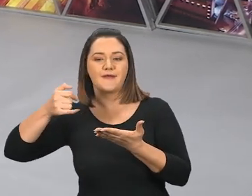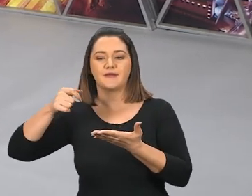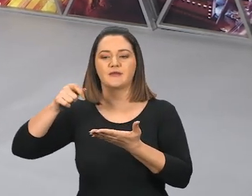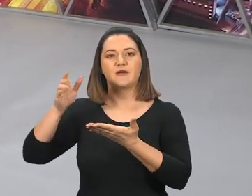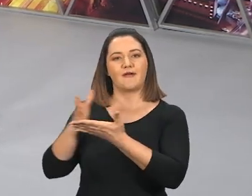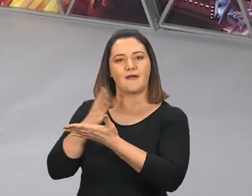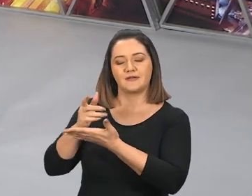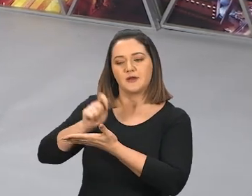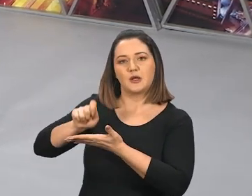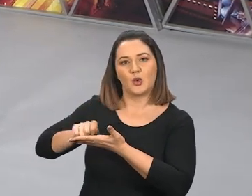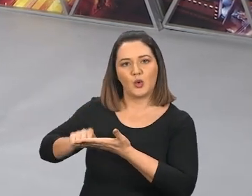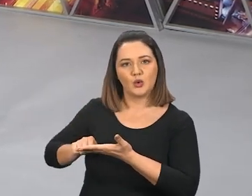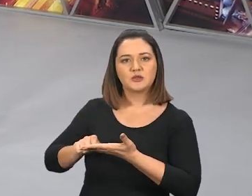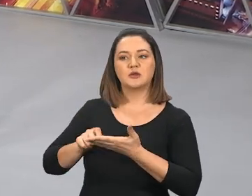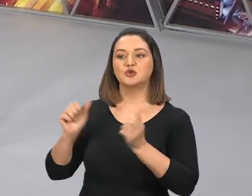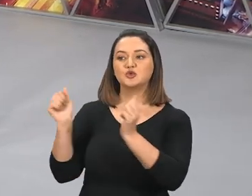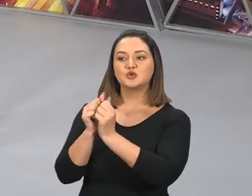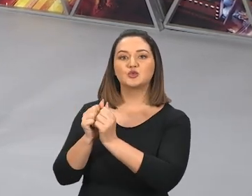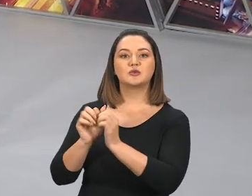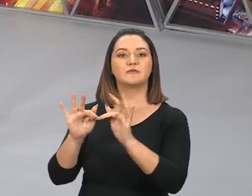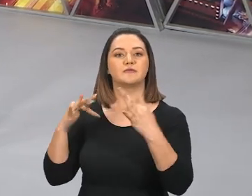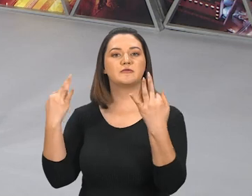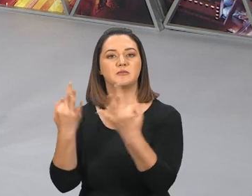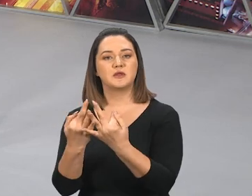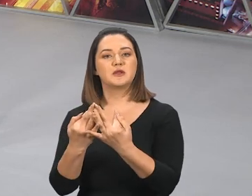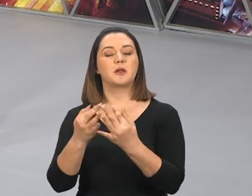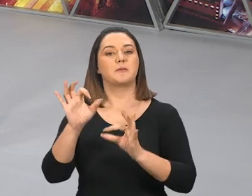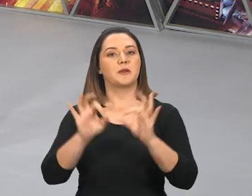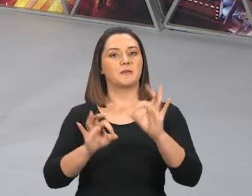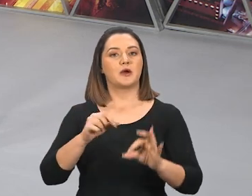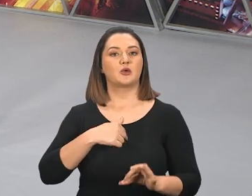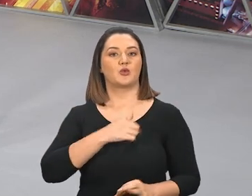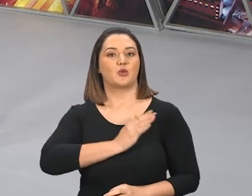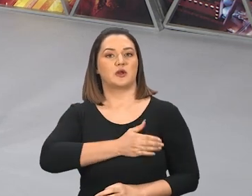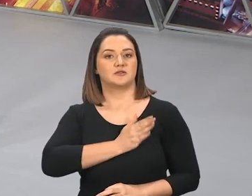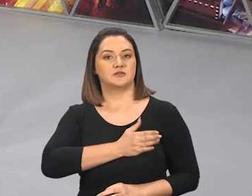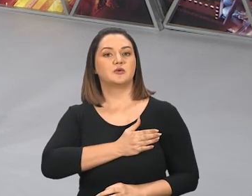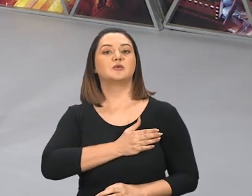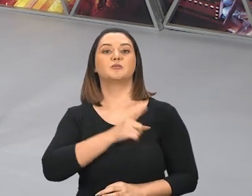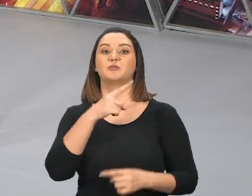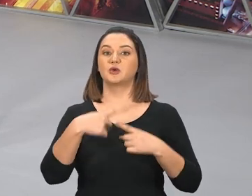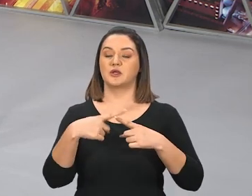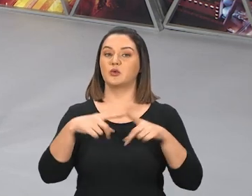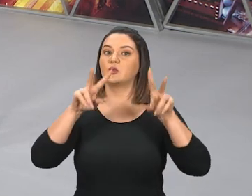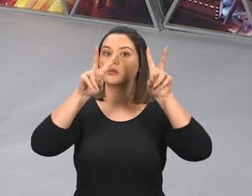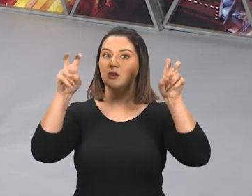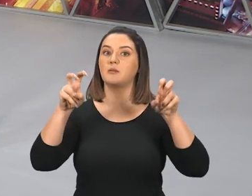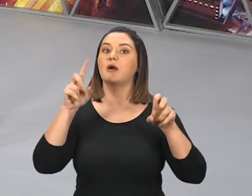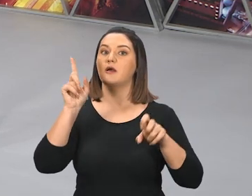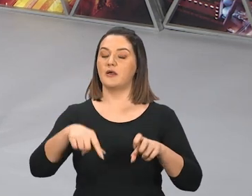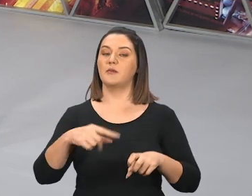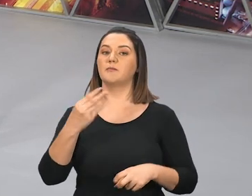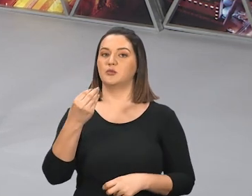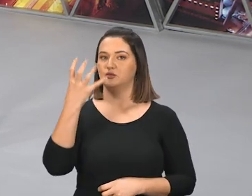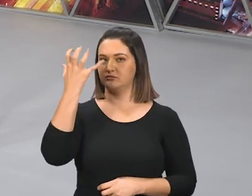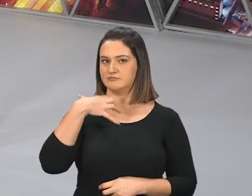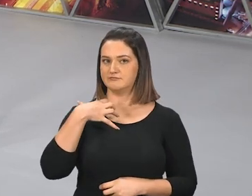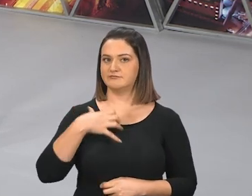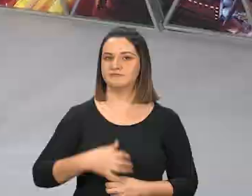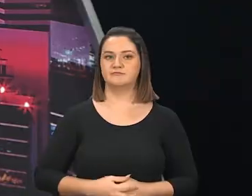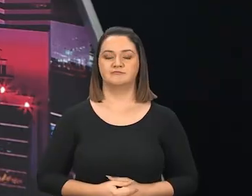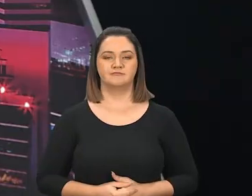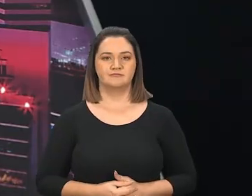caderno, reúna a sua família, prepare o seu coração, porque o tema de hoje vai realmente mexer com cada um de nós.